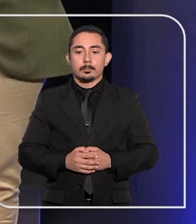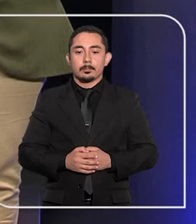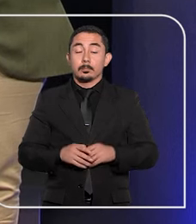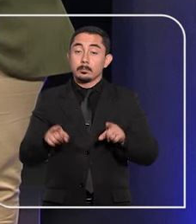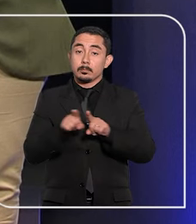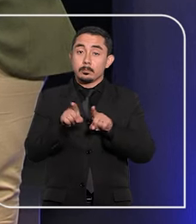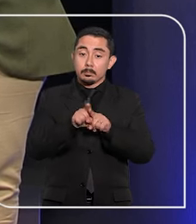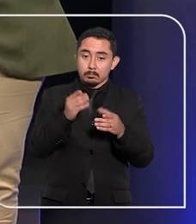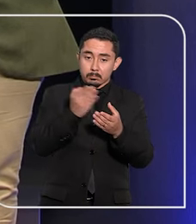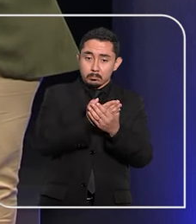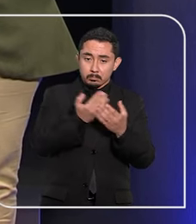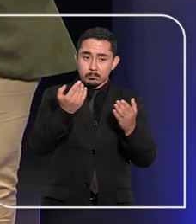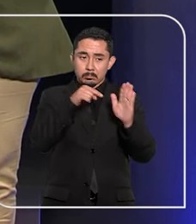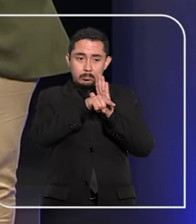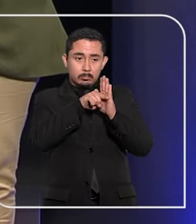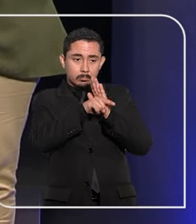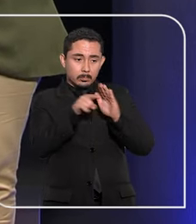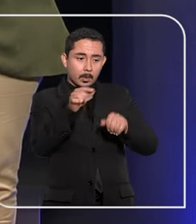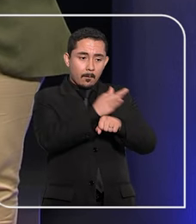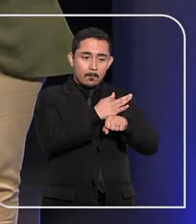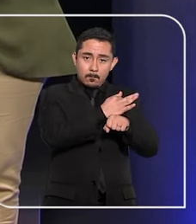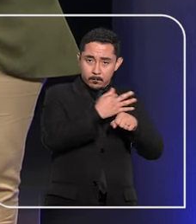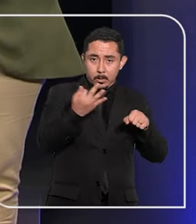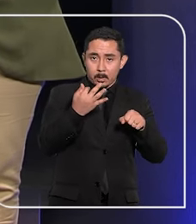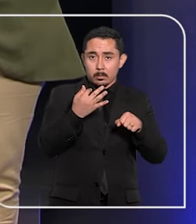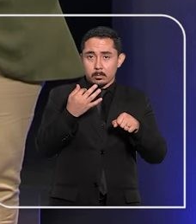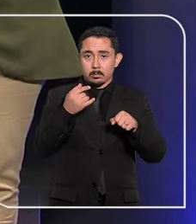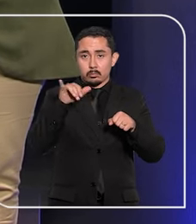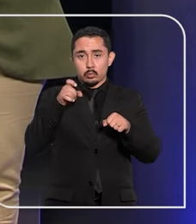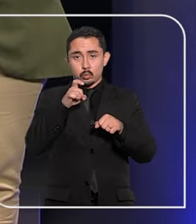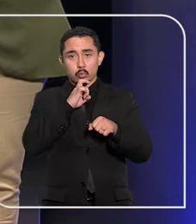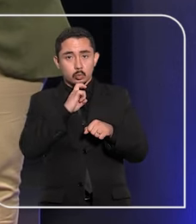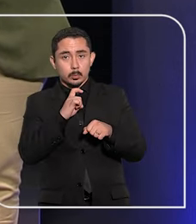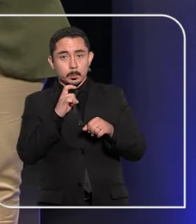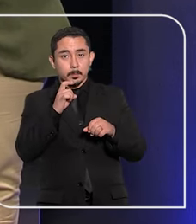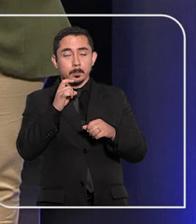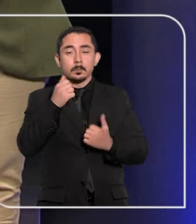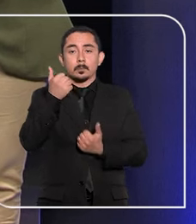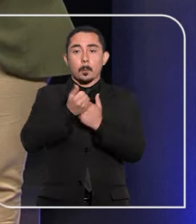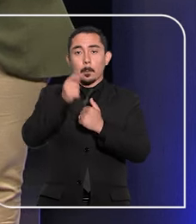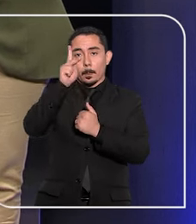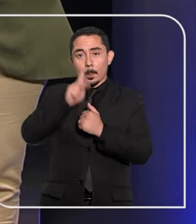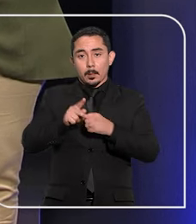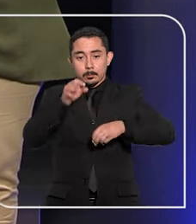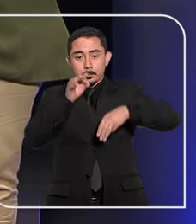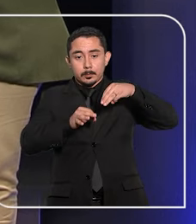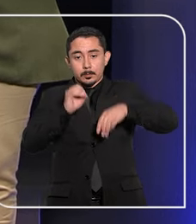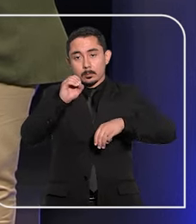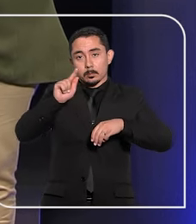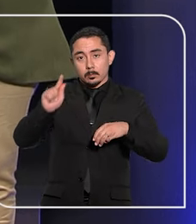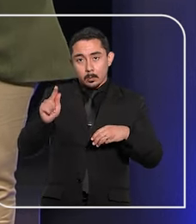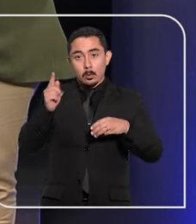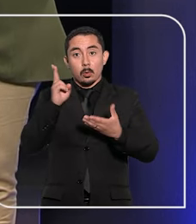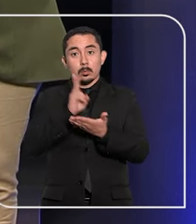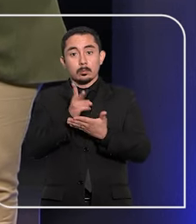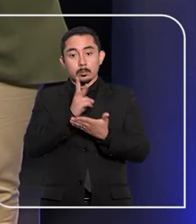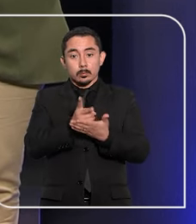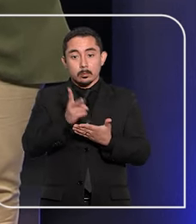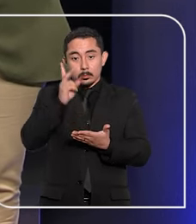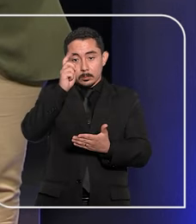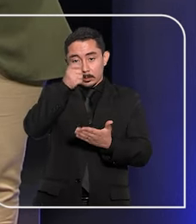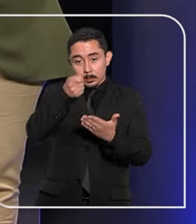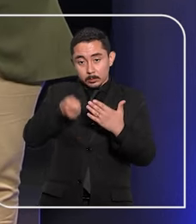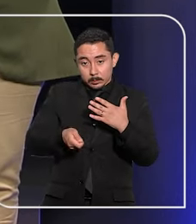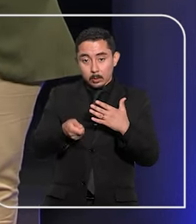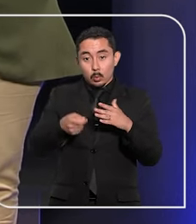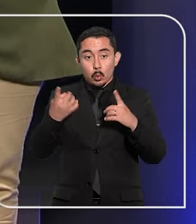Em um dos casos analisados nas férias forenses de julho, o vice-presidente da Corte, ministro Og Fernandes, manteve a ação